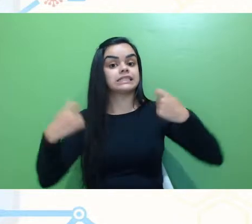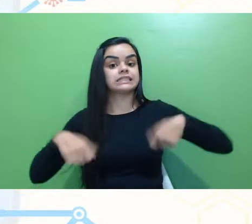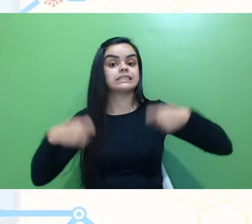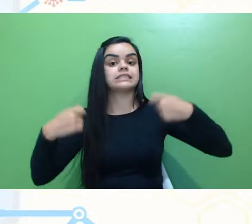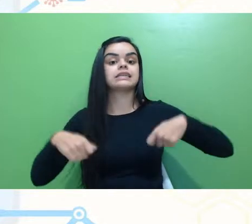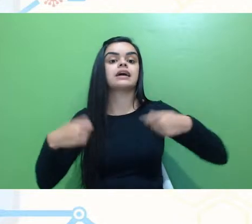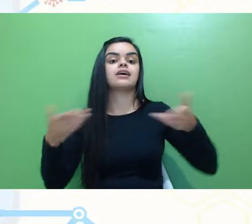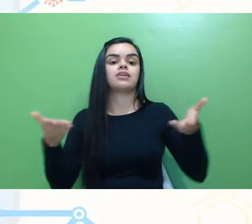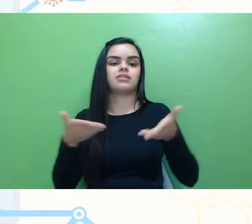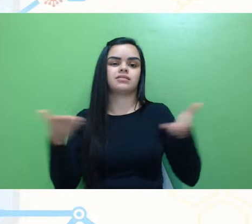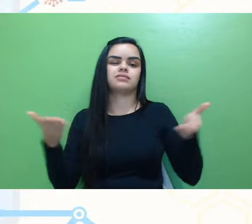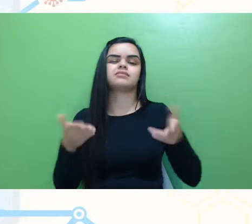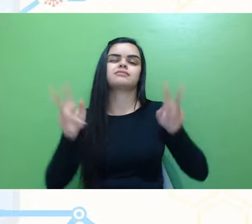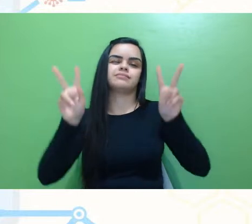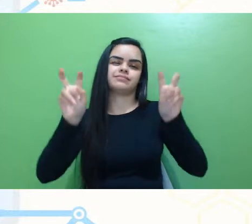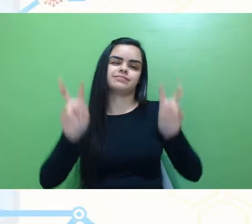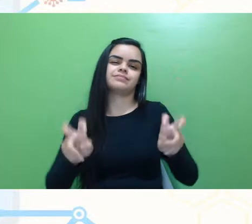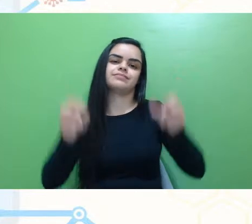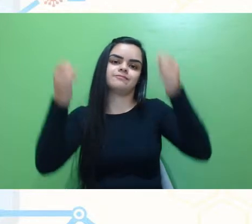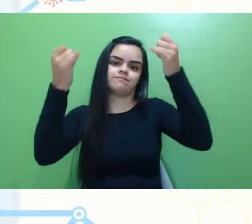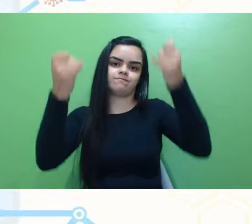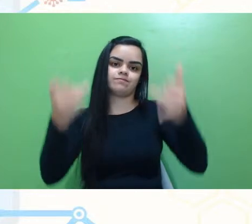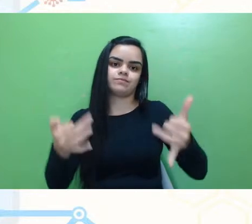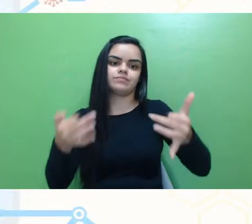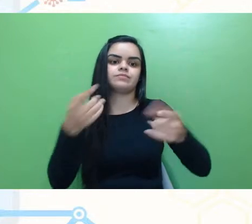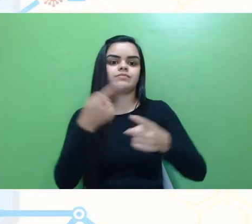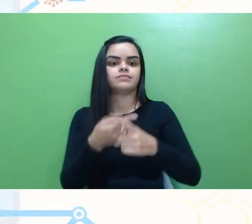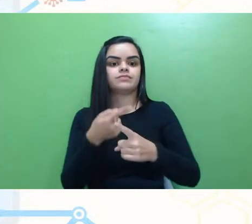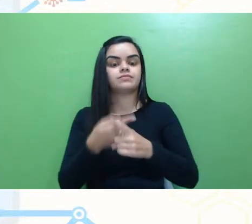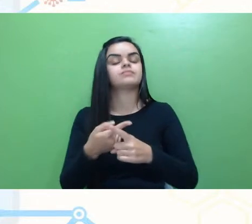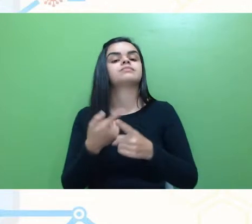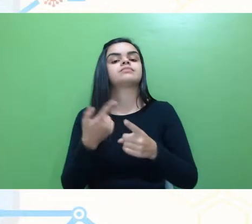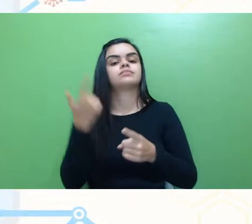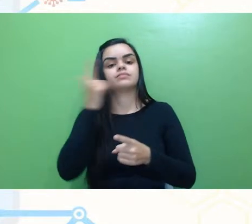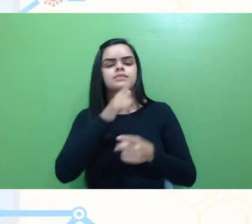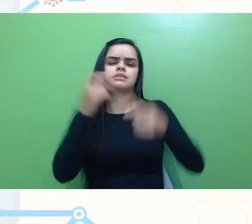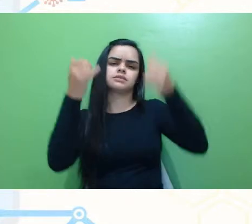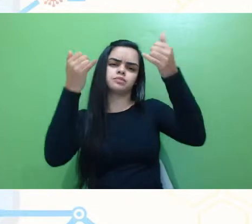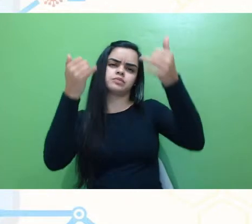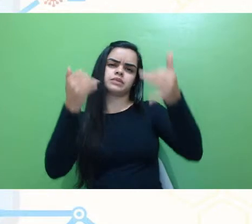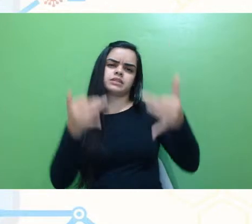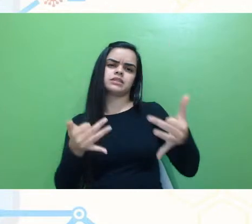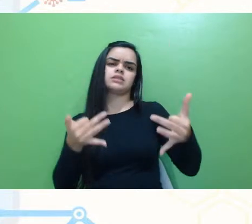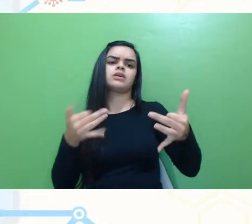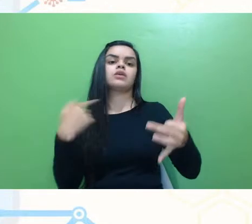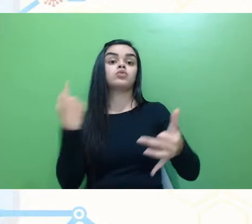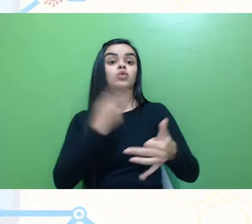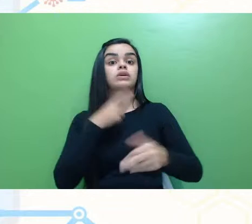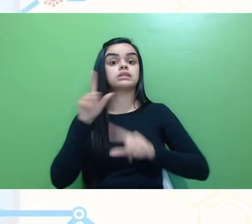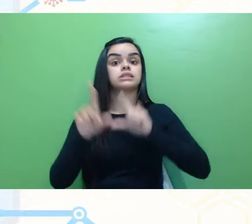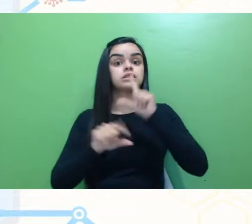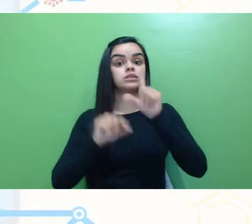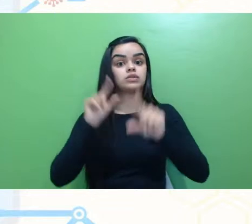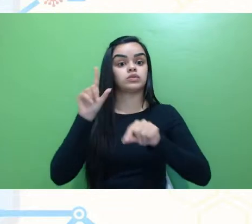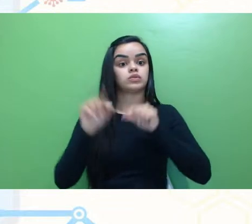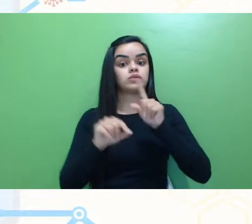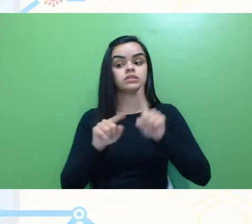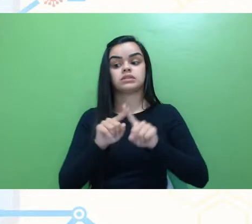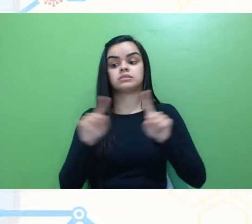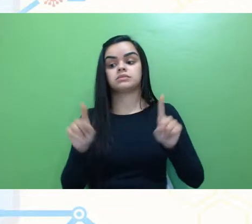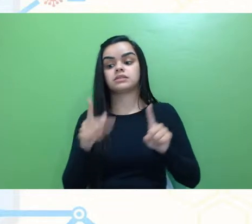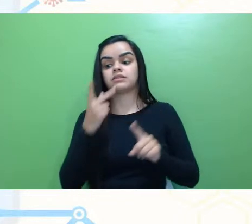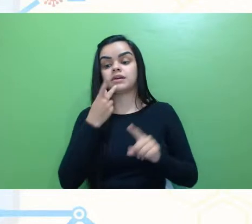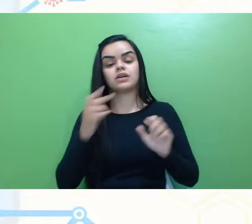tocar nesses aspectos, até para poder explicar um pouquinho as nossas escolhas, mas falando do